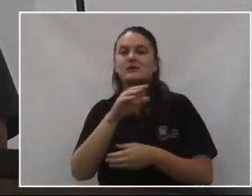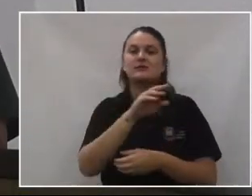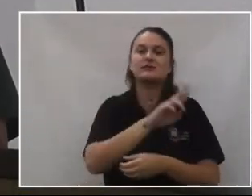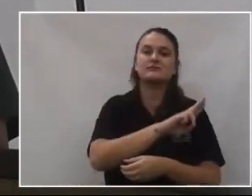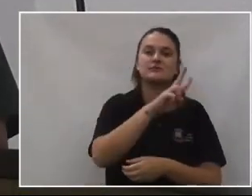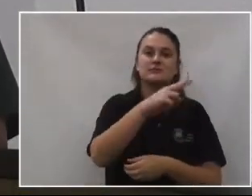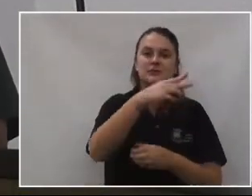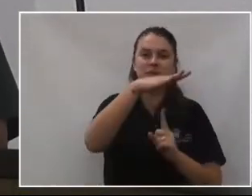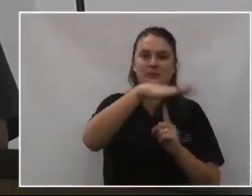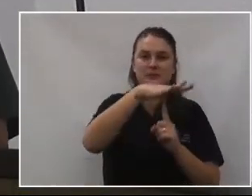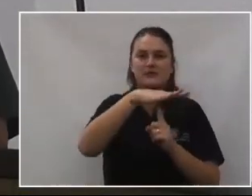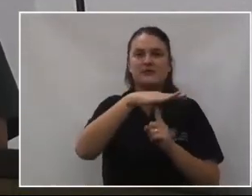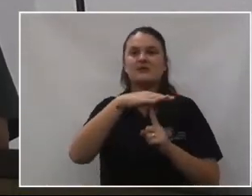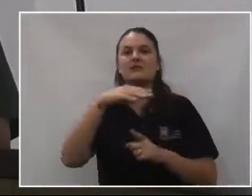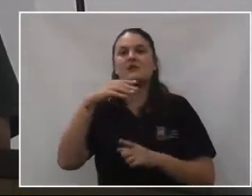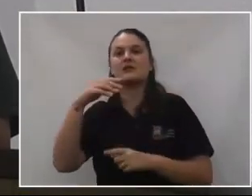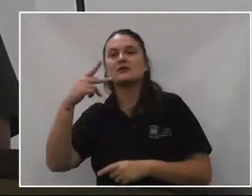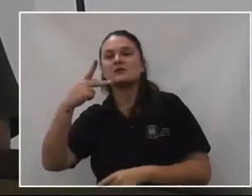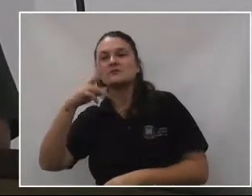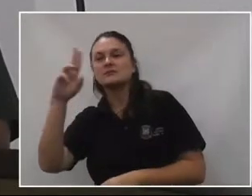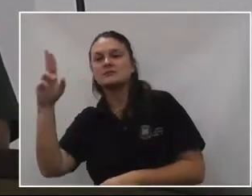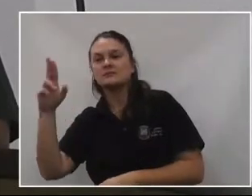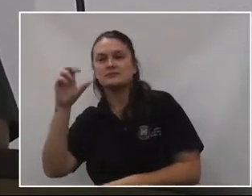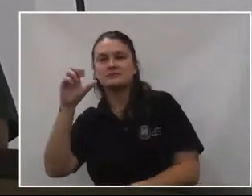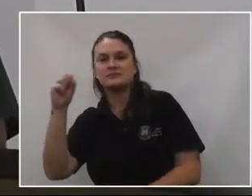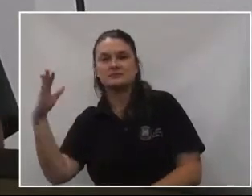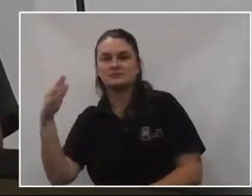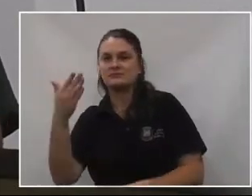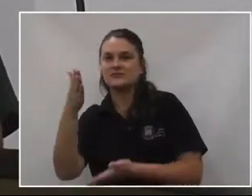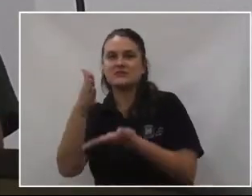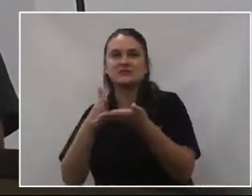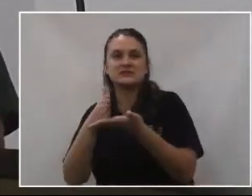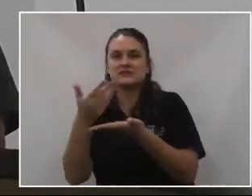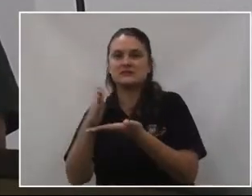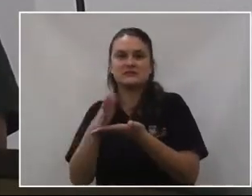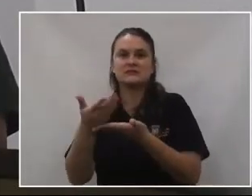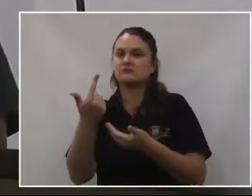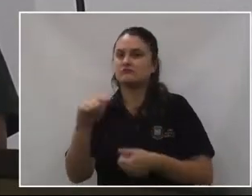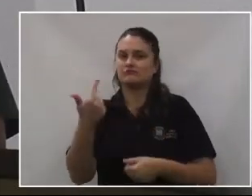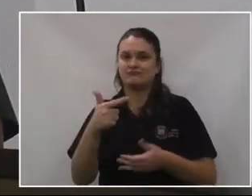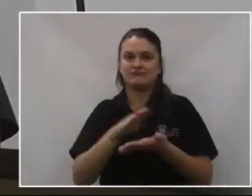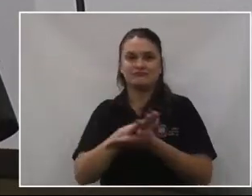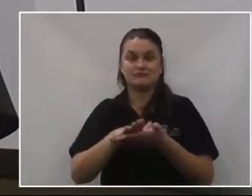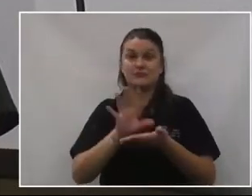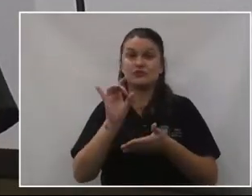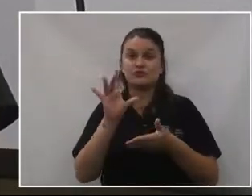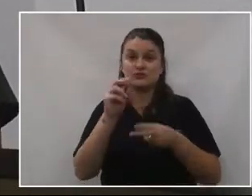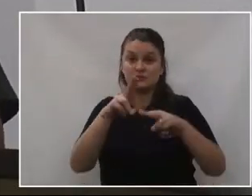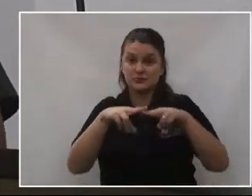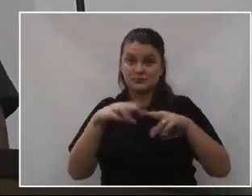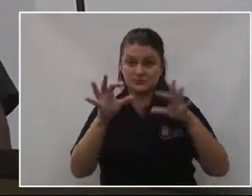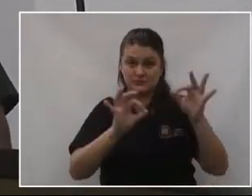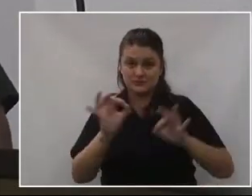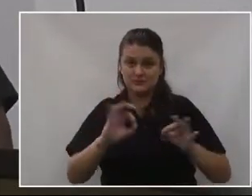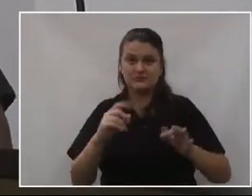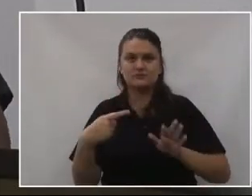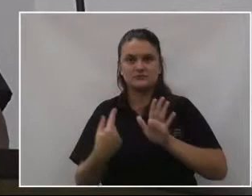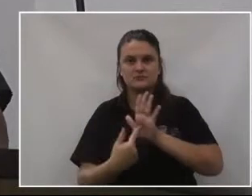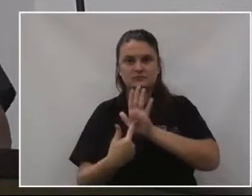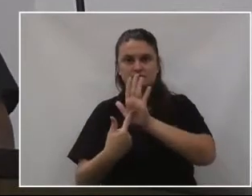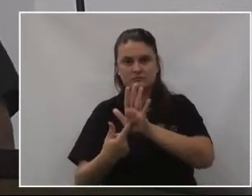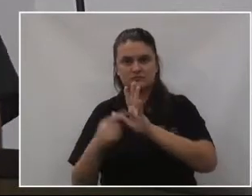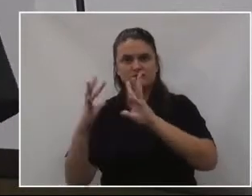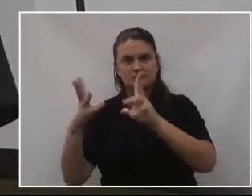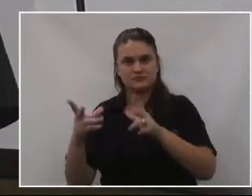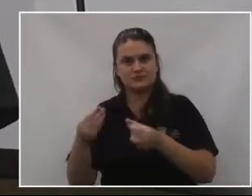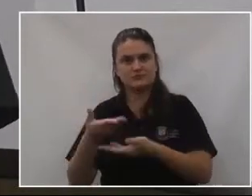nomenclatura, por questão de organização. Então, seria, assim, apresentar para todos vocês